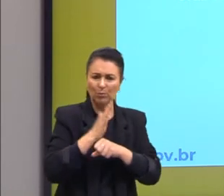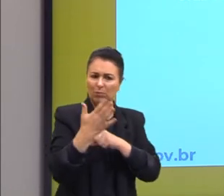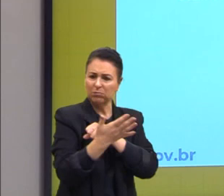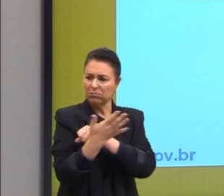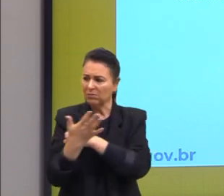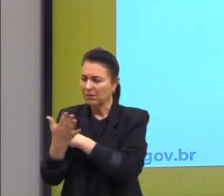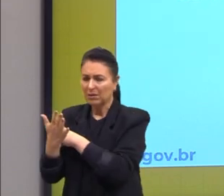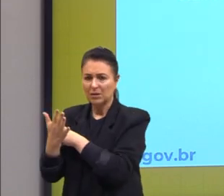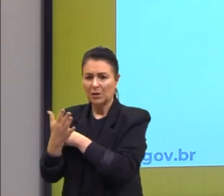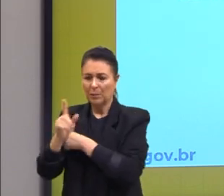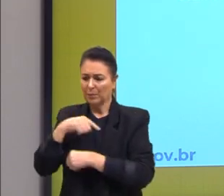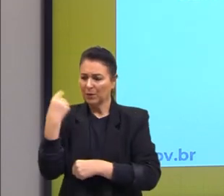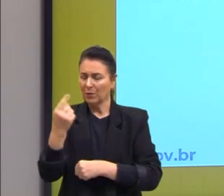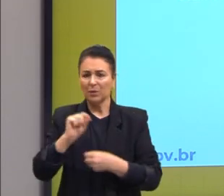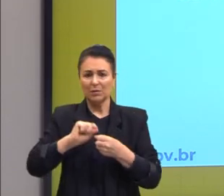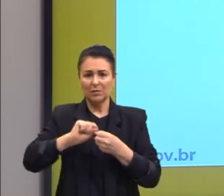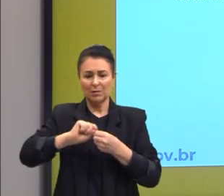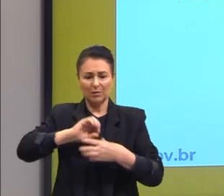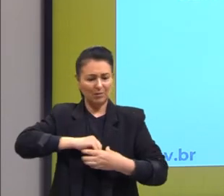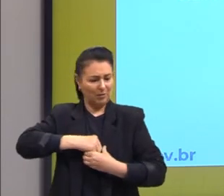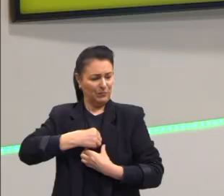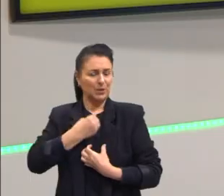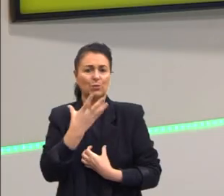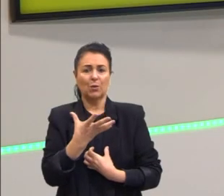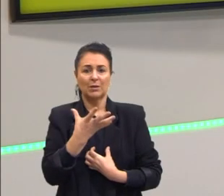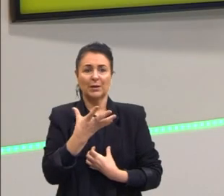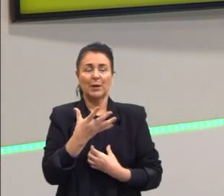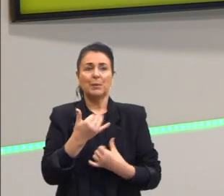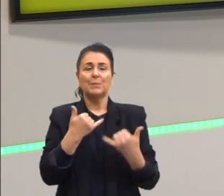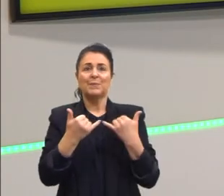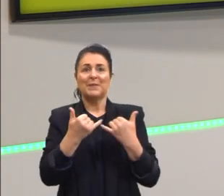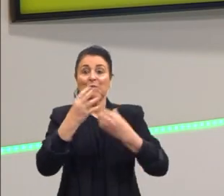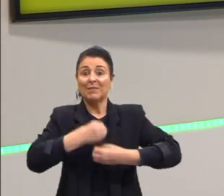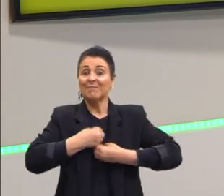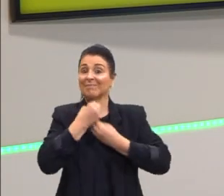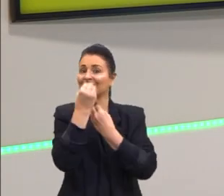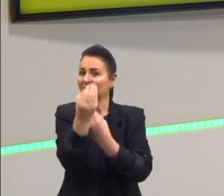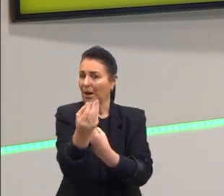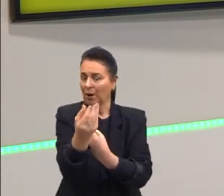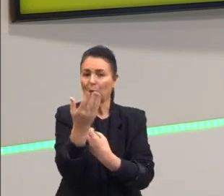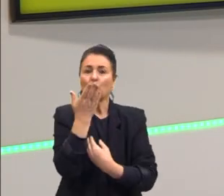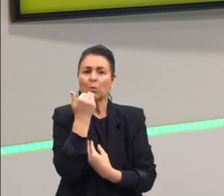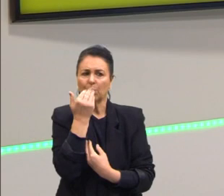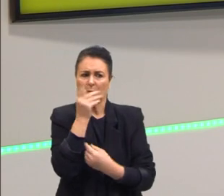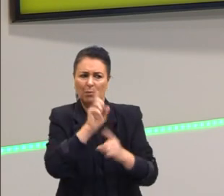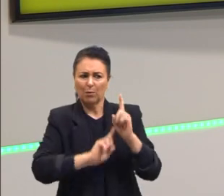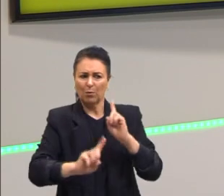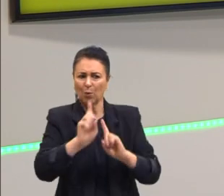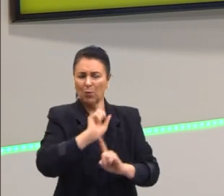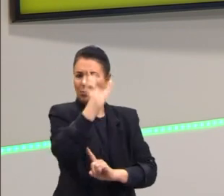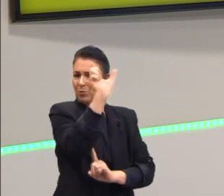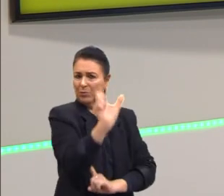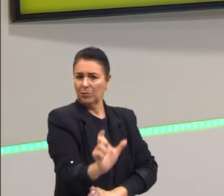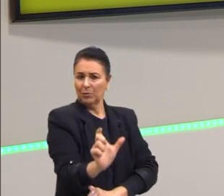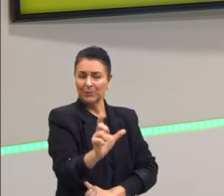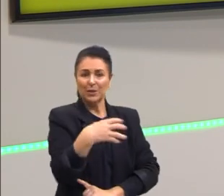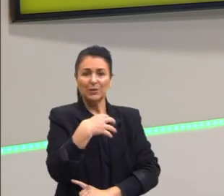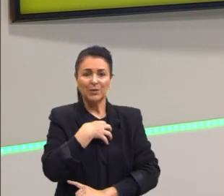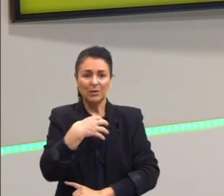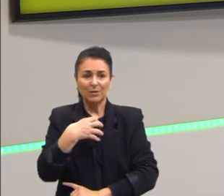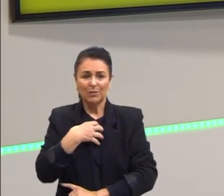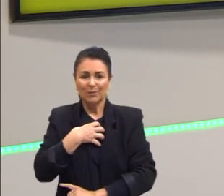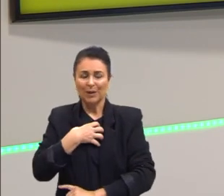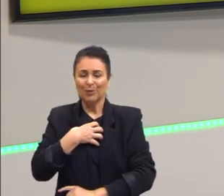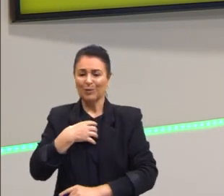essa atitude. Por exemplo, nós vamos dar comida para alguém. Então, é um sentimento que eu tenho, é uma paixão, eu sou